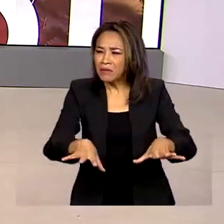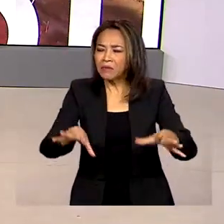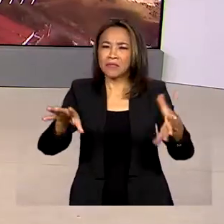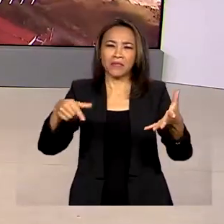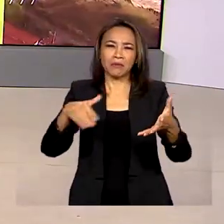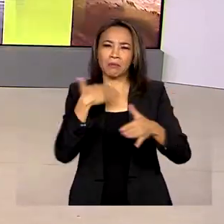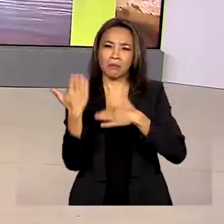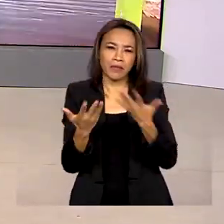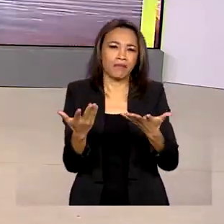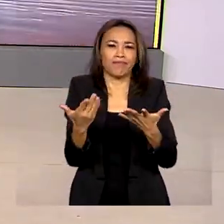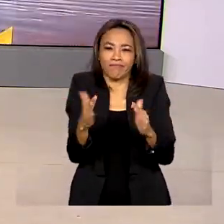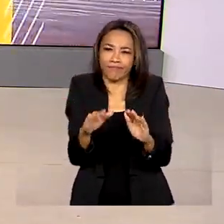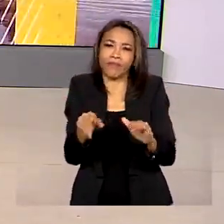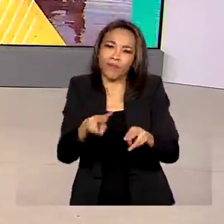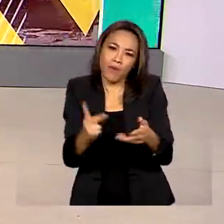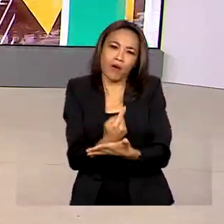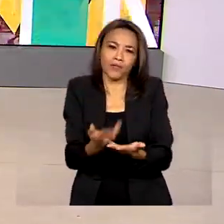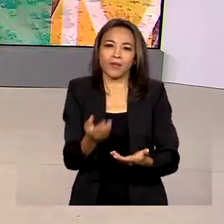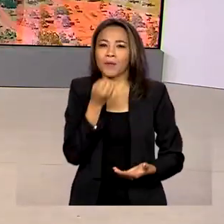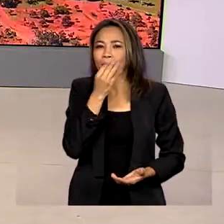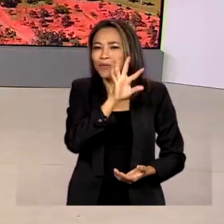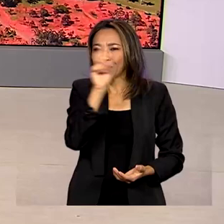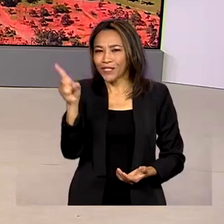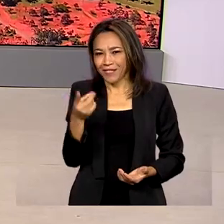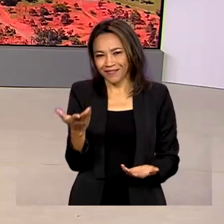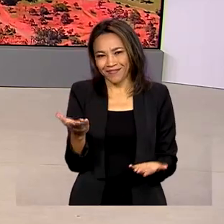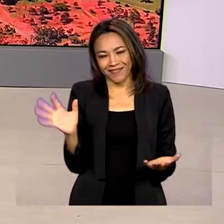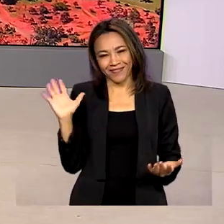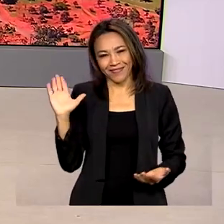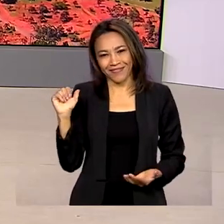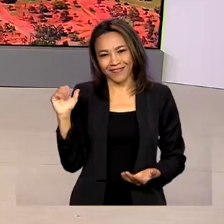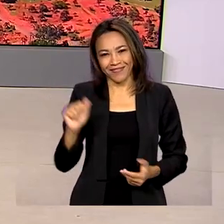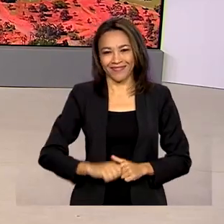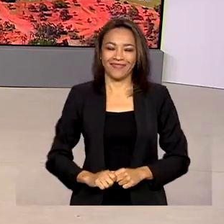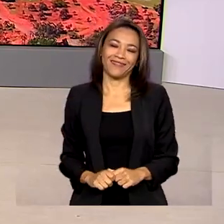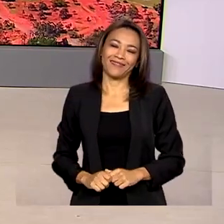tragédia. E a gente fica por aqui. Um bom dia para você e até amanhã.